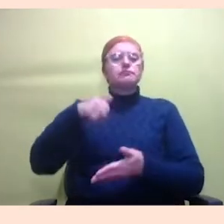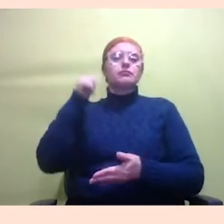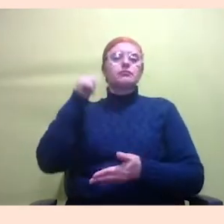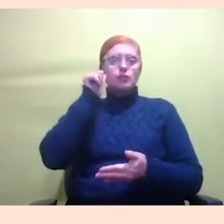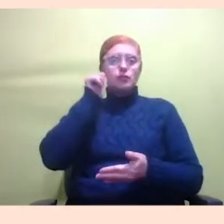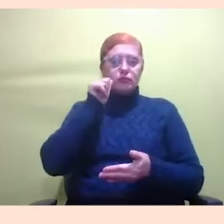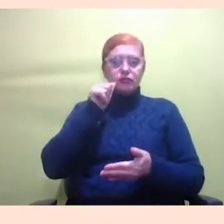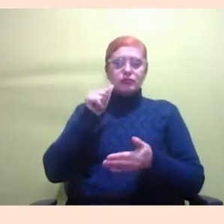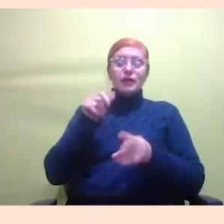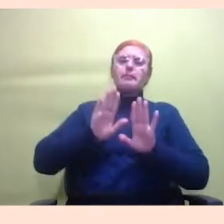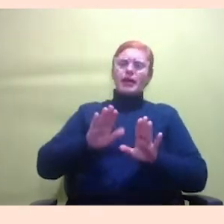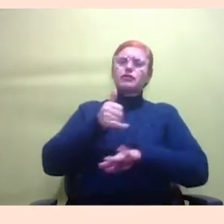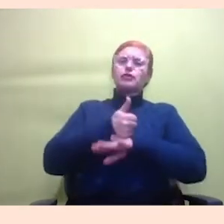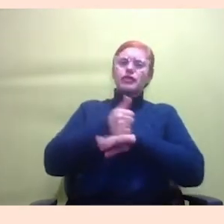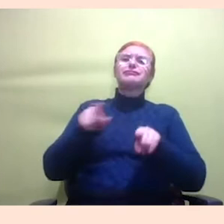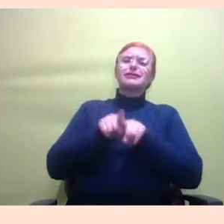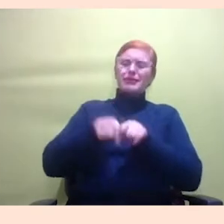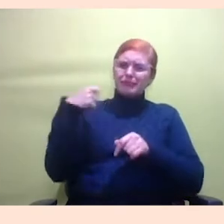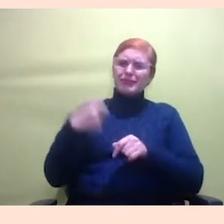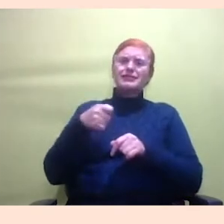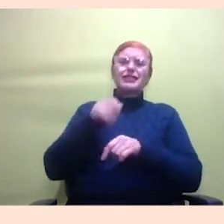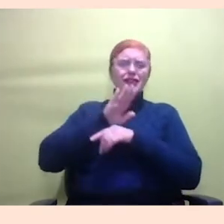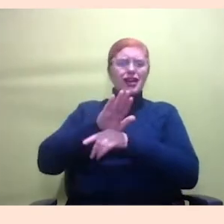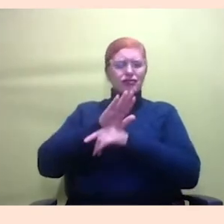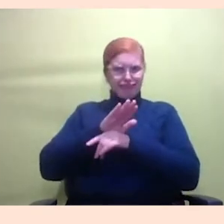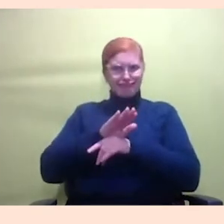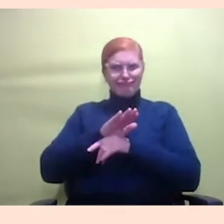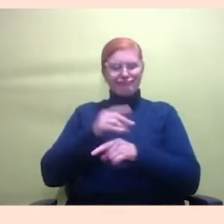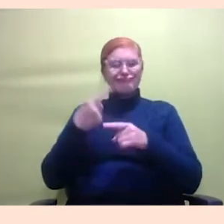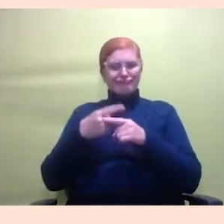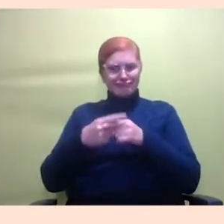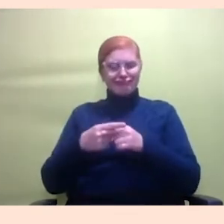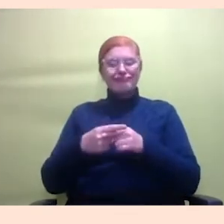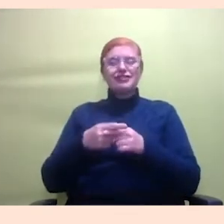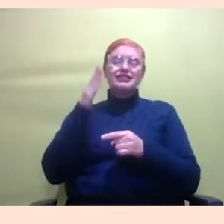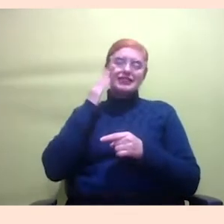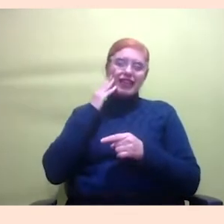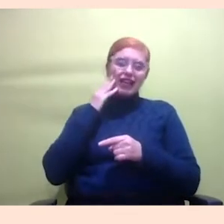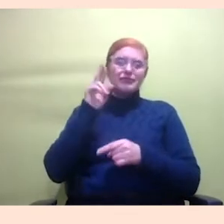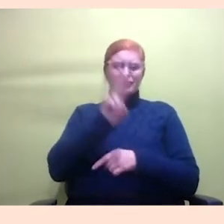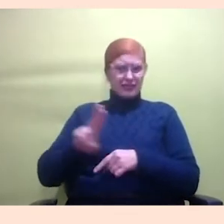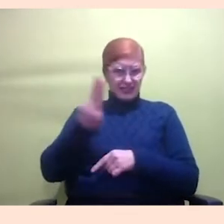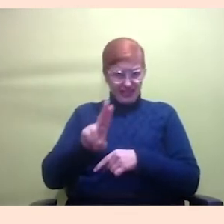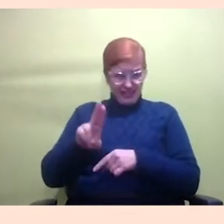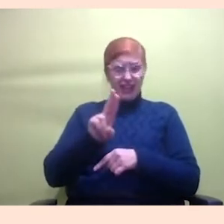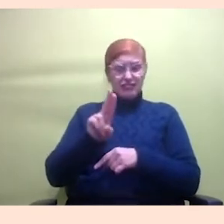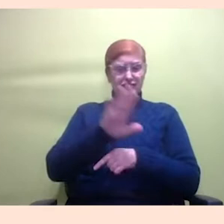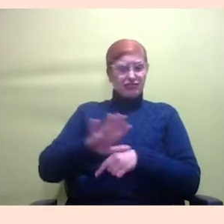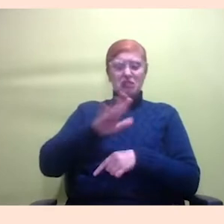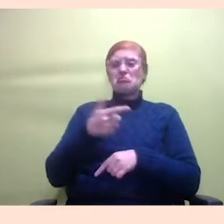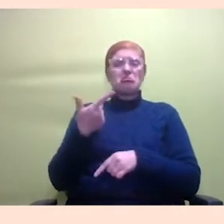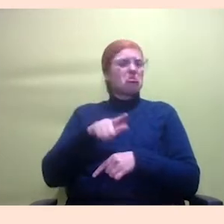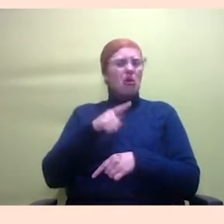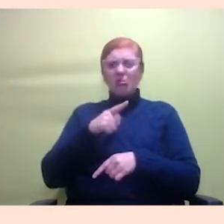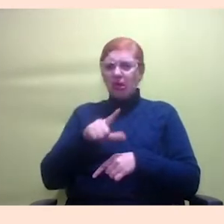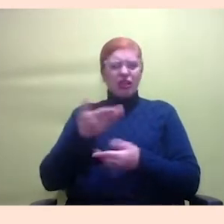informativo, porque a gente sabe que as universidades, a academia, da forma que está posta, não tem esse debate como um debate urgente,